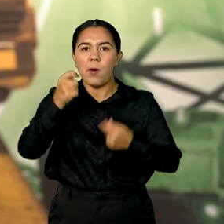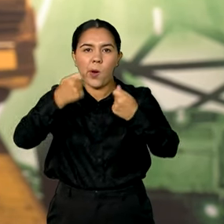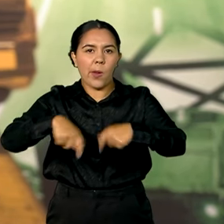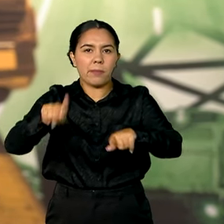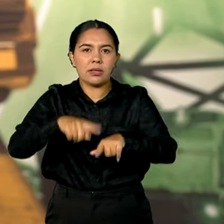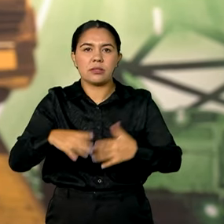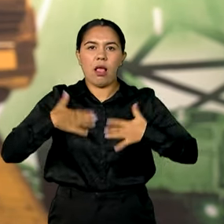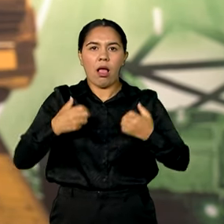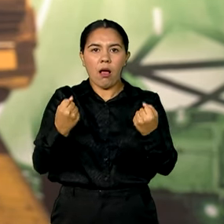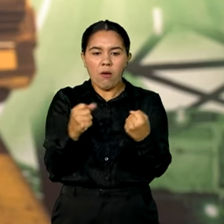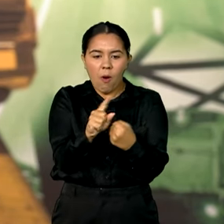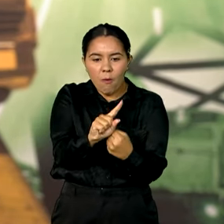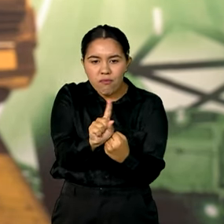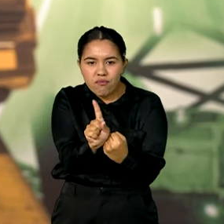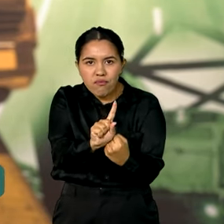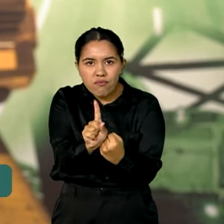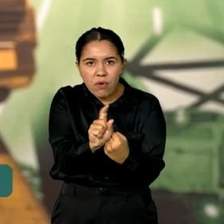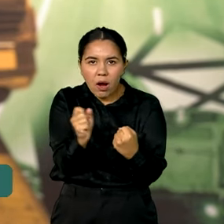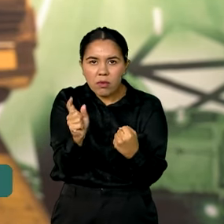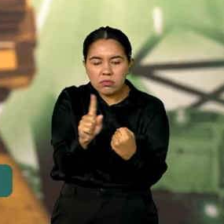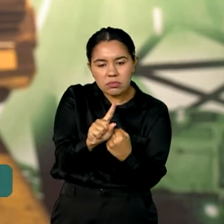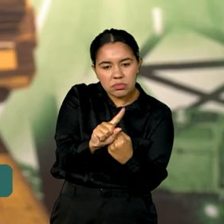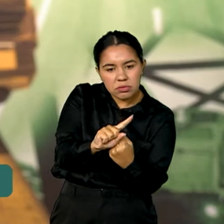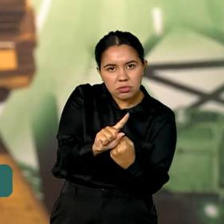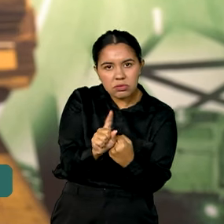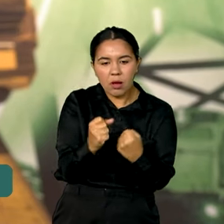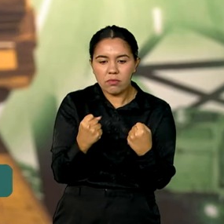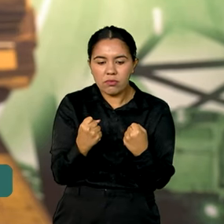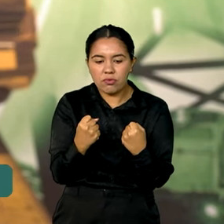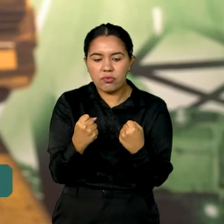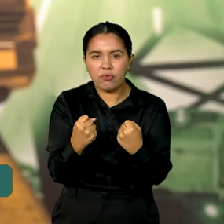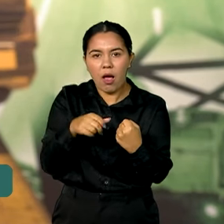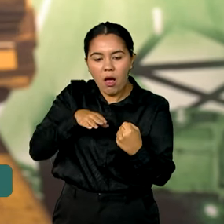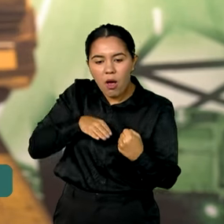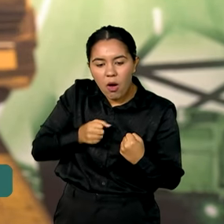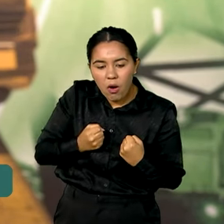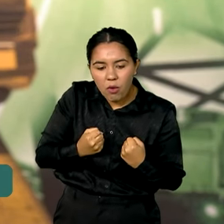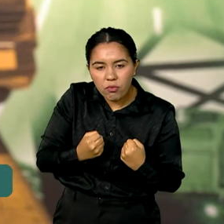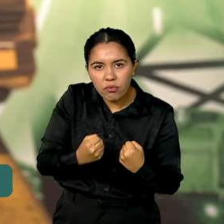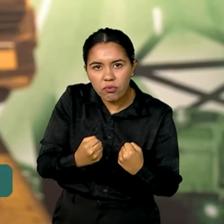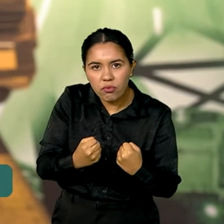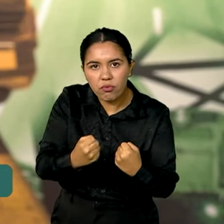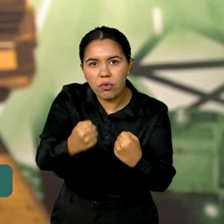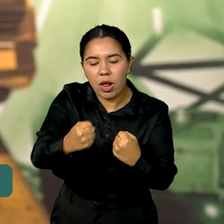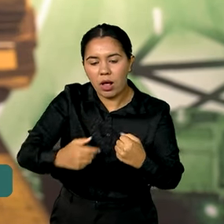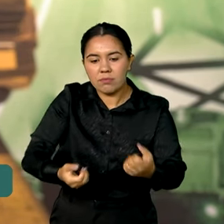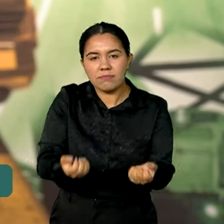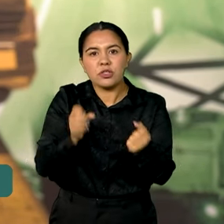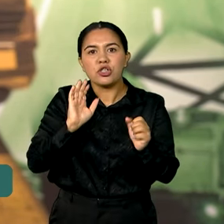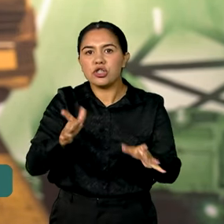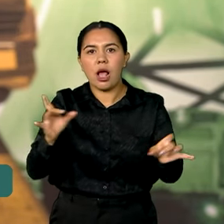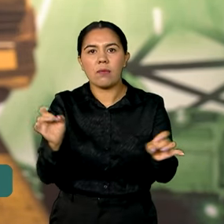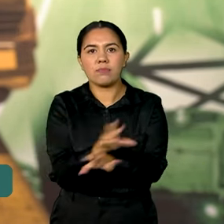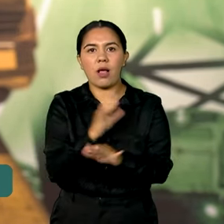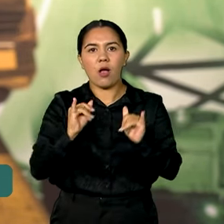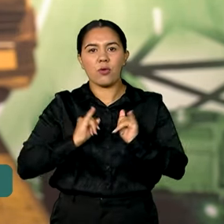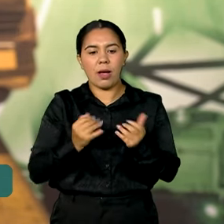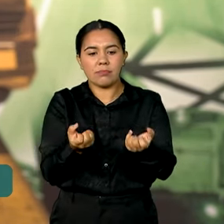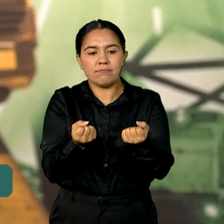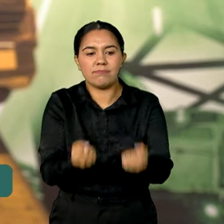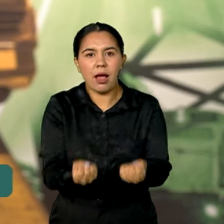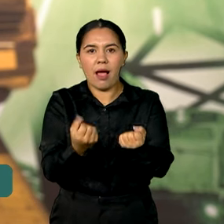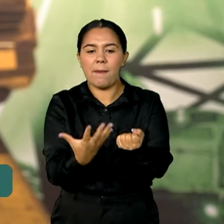a velocidade, ele é pesado na velocidade da via, isso reduz a emissão, isso reduz o consumo de combustível